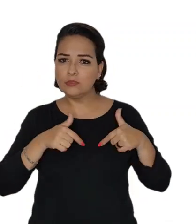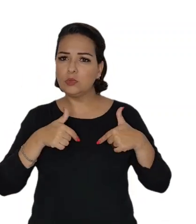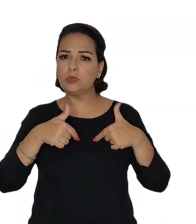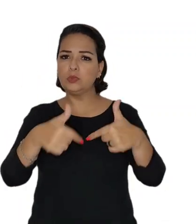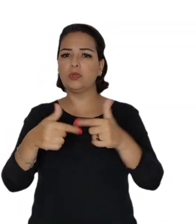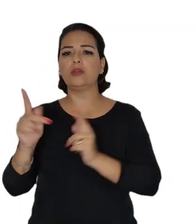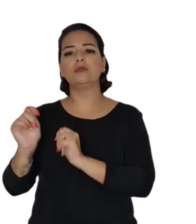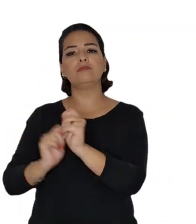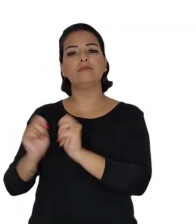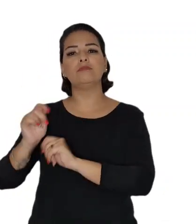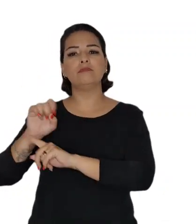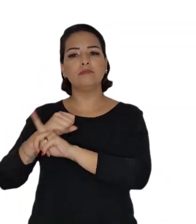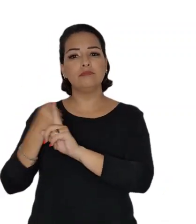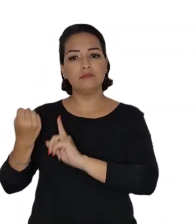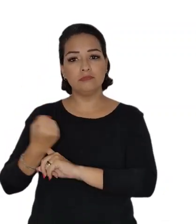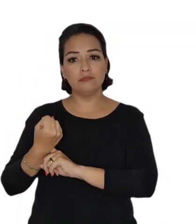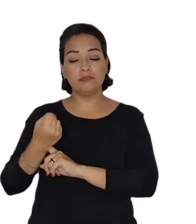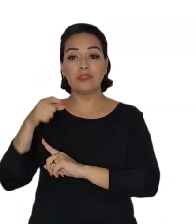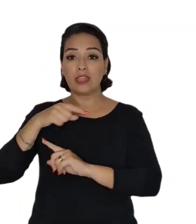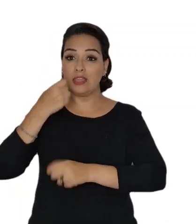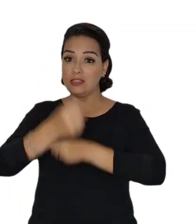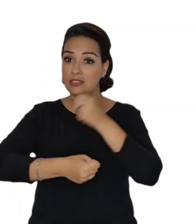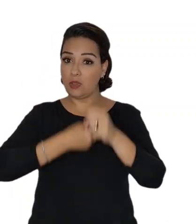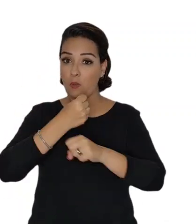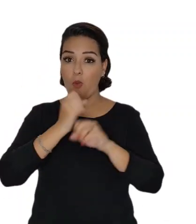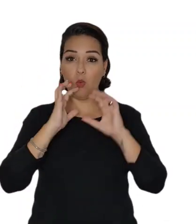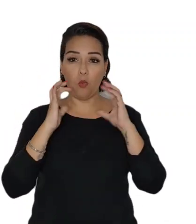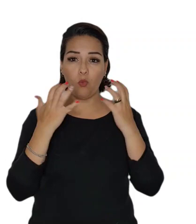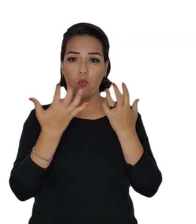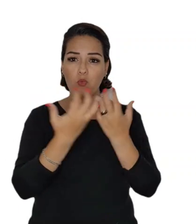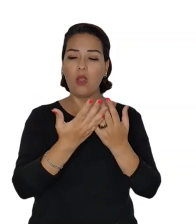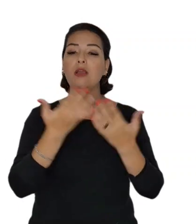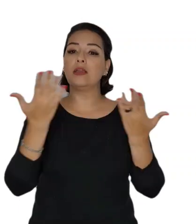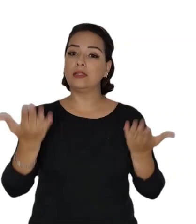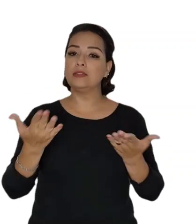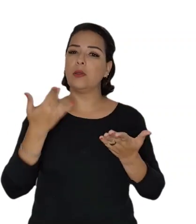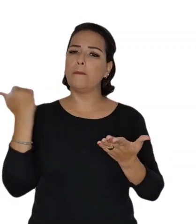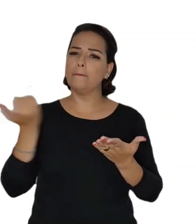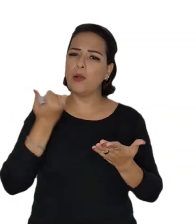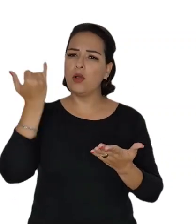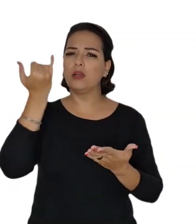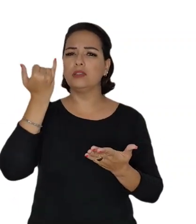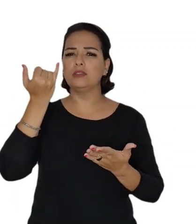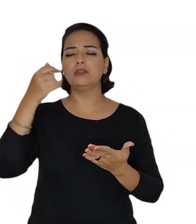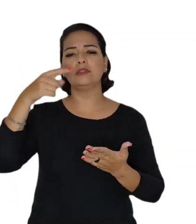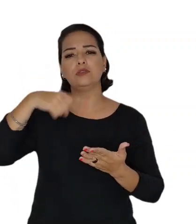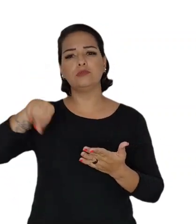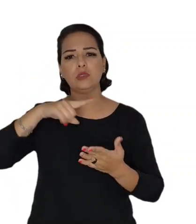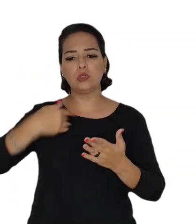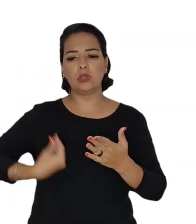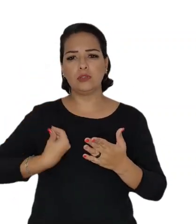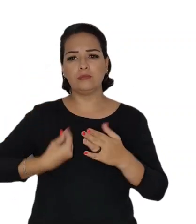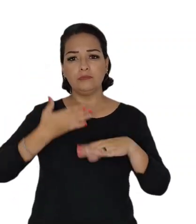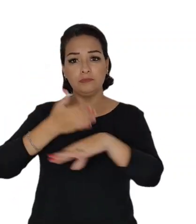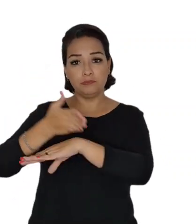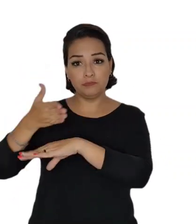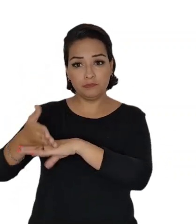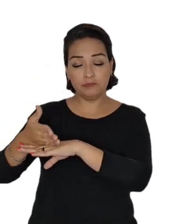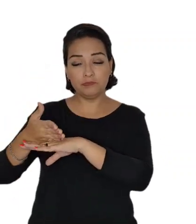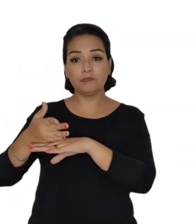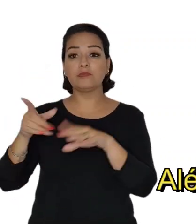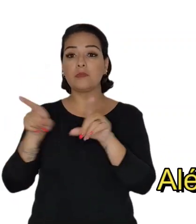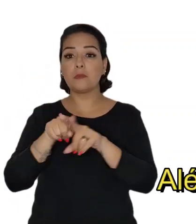atuantes no controle social. Este é um ano de conferência e a nossa participação é fundamental.